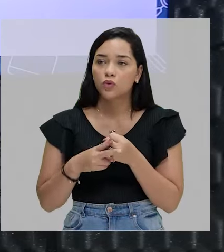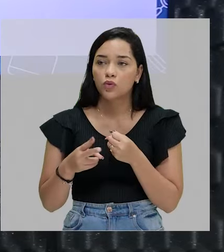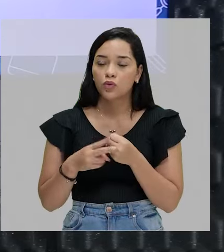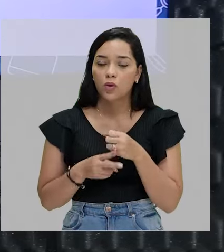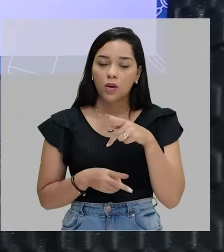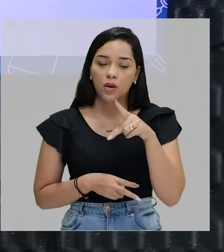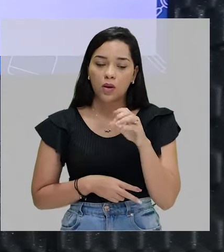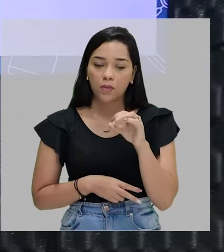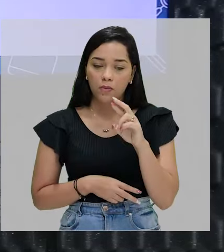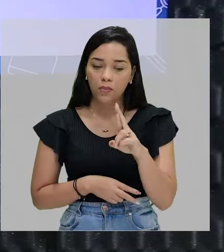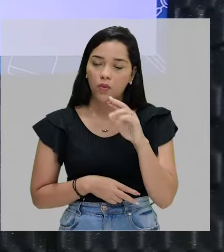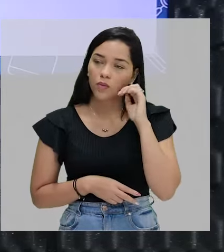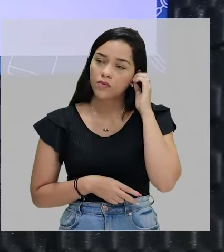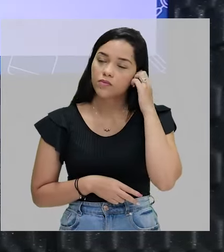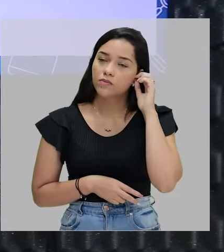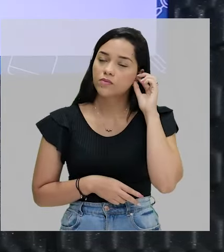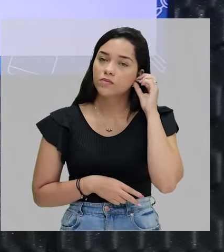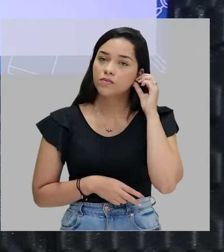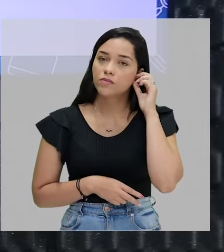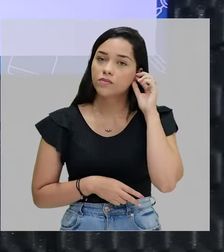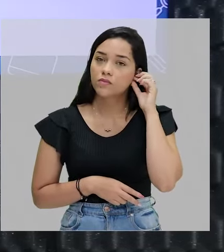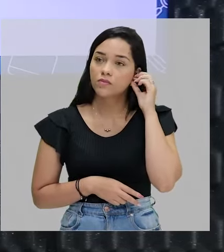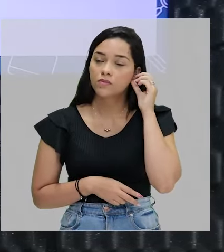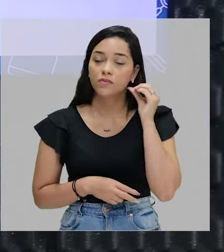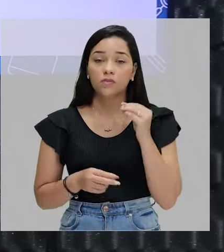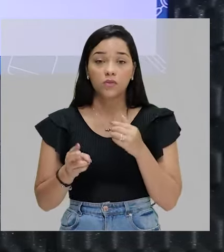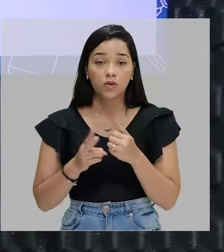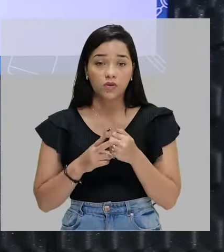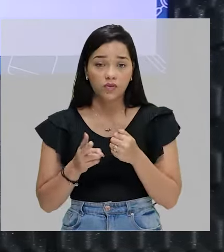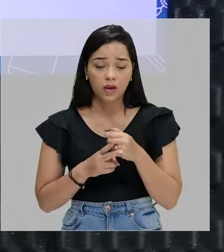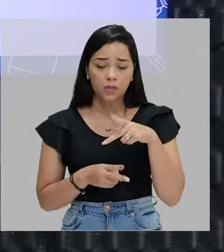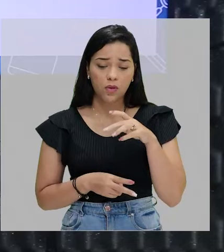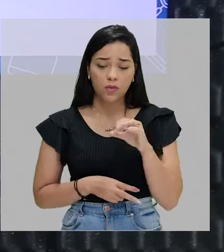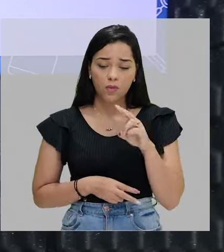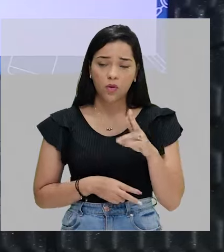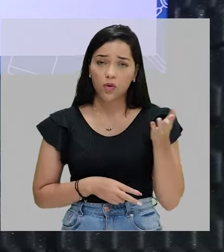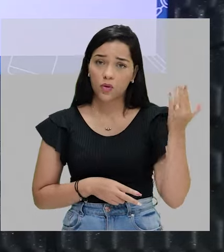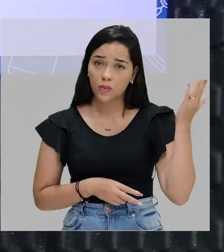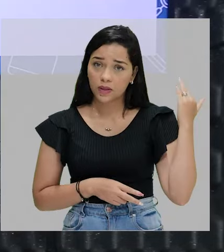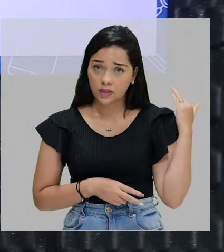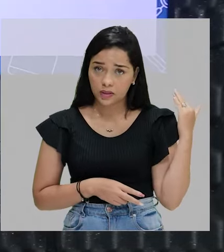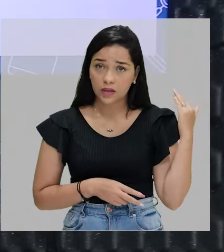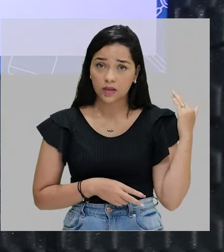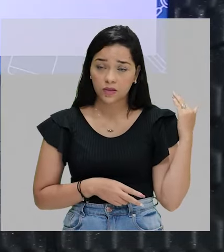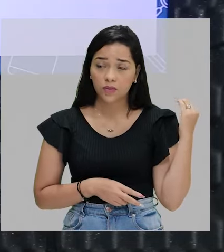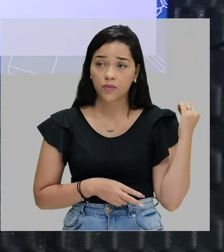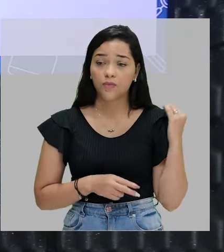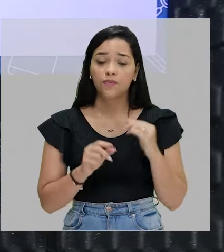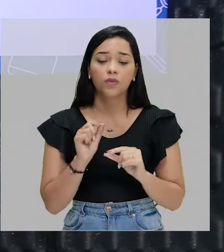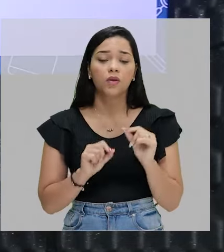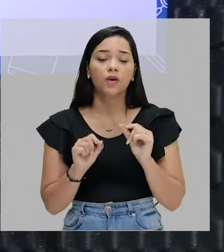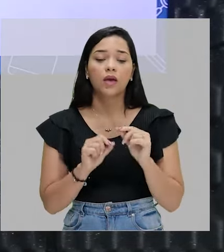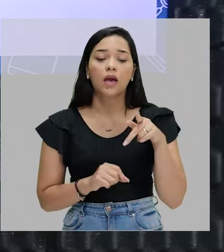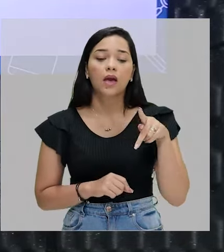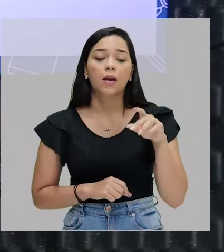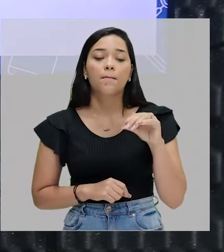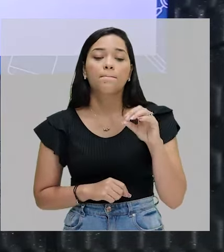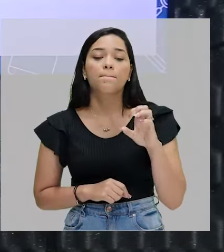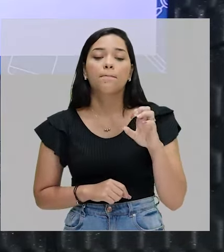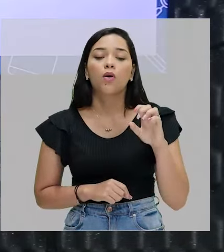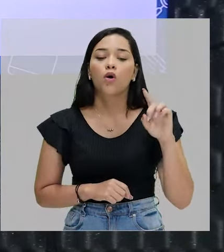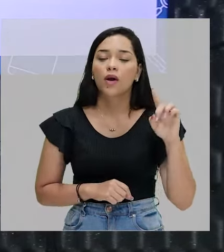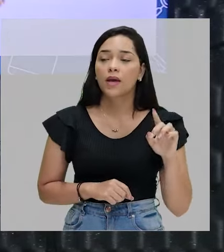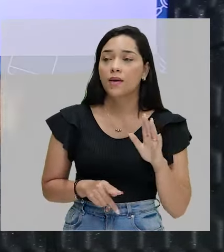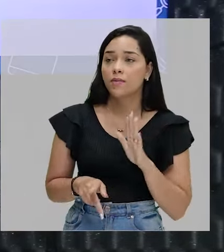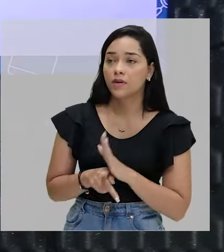por, né? Deriva a questão da terminação. O verbo por, lá no passado muito distante, era poer. Por isso